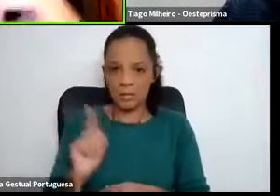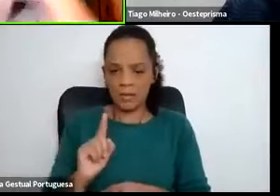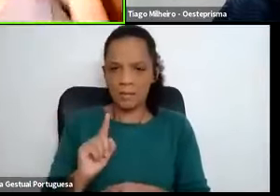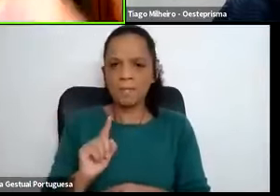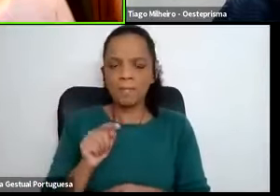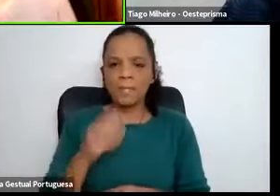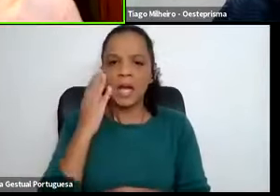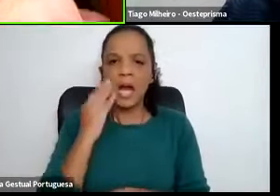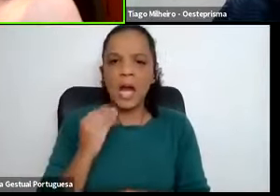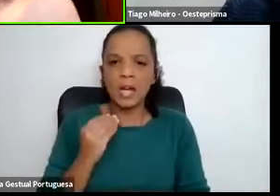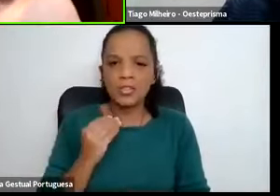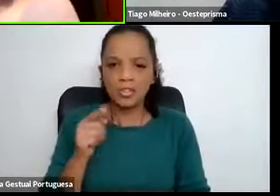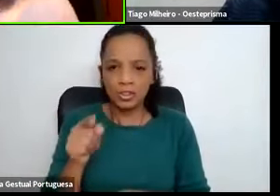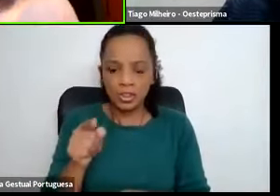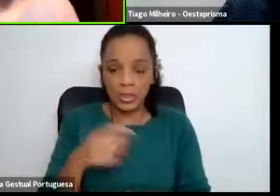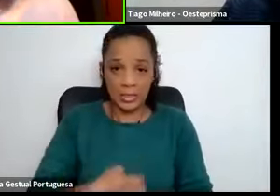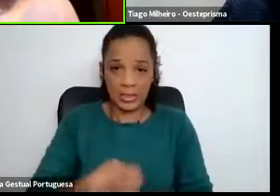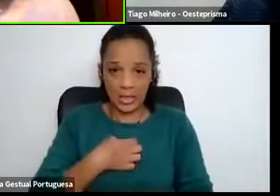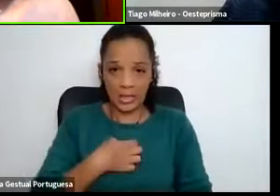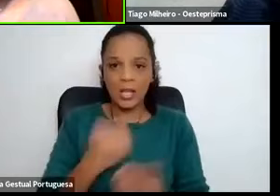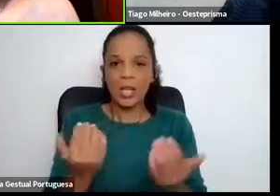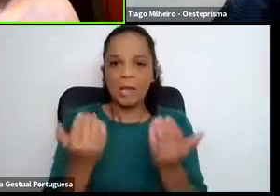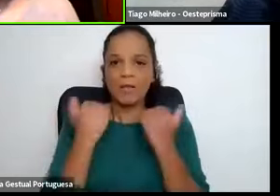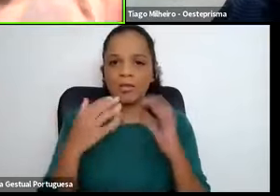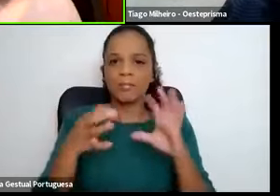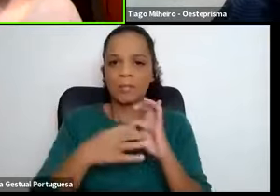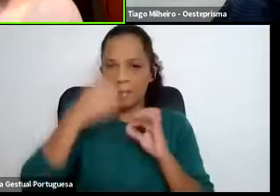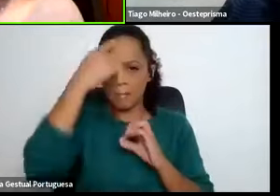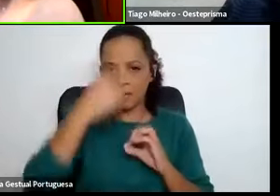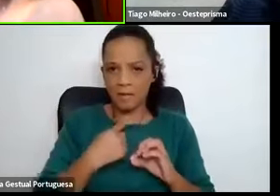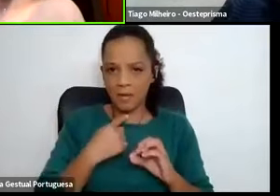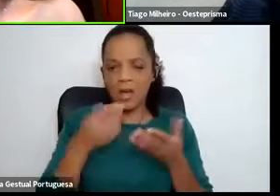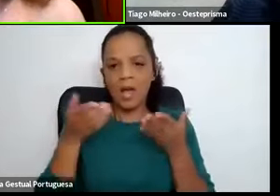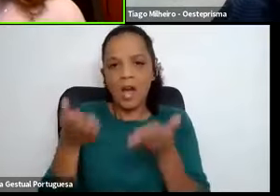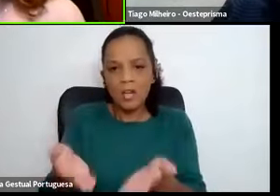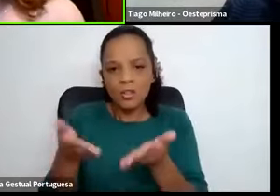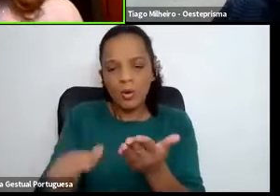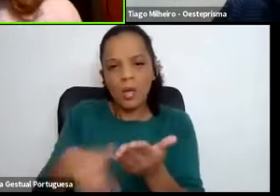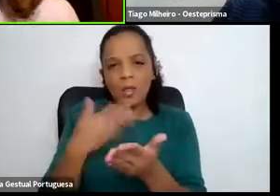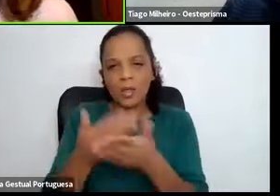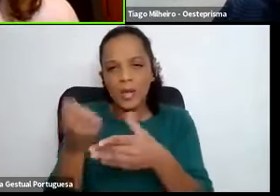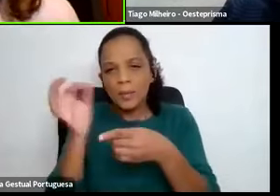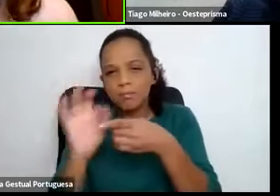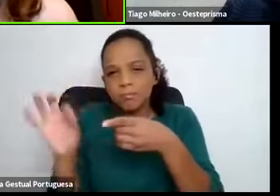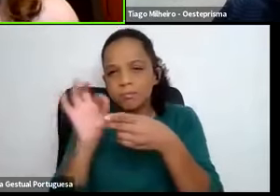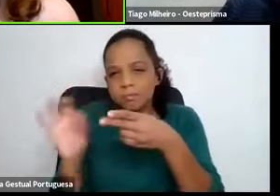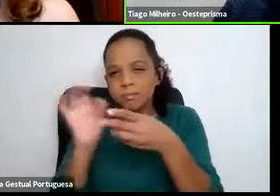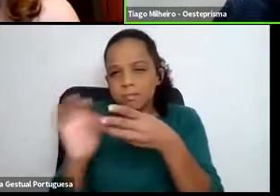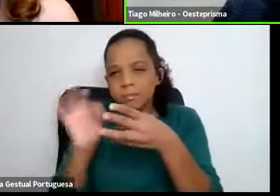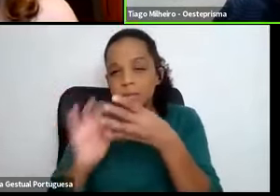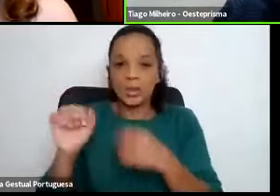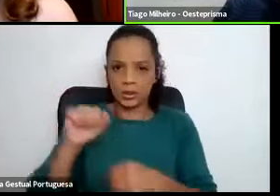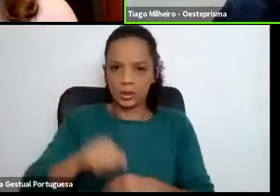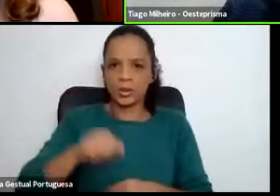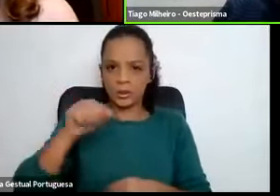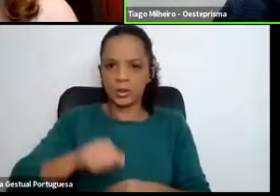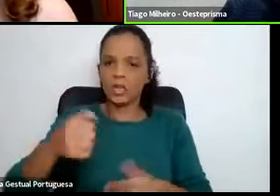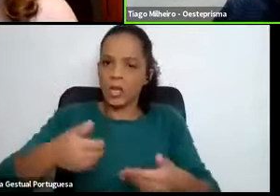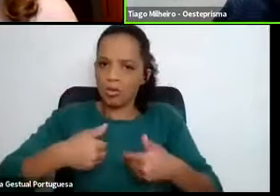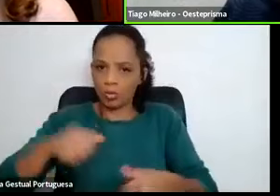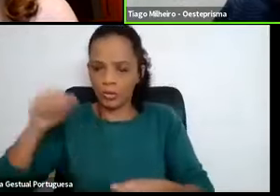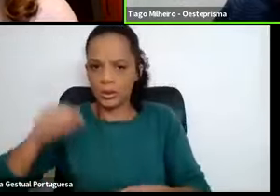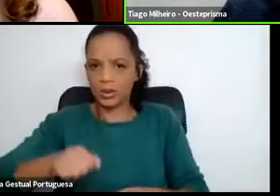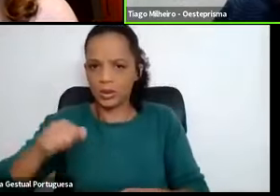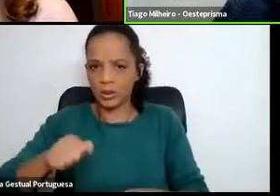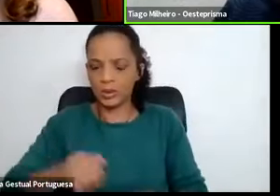informação que nós passámos sobre os perfis o ajudou a definir? Exatamente. Exatamente. Exatamente. Exatamente.